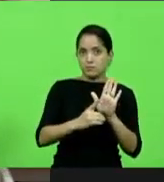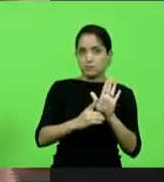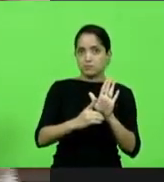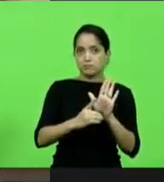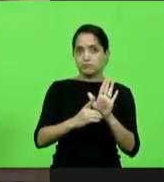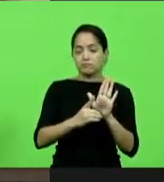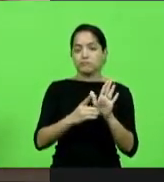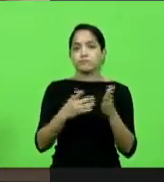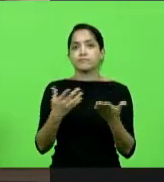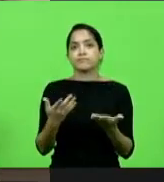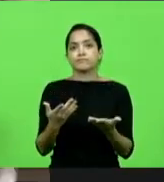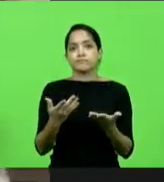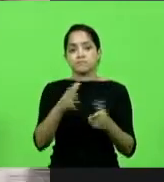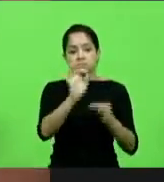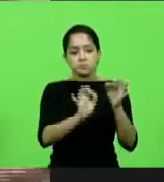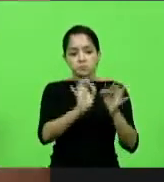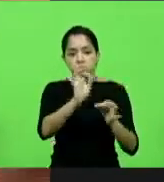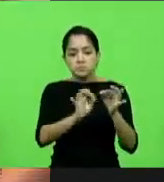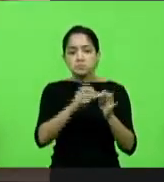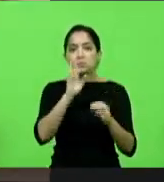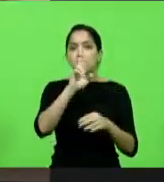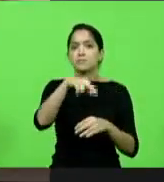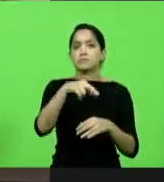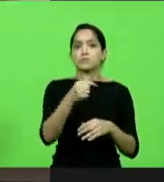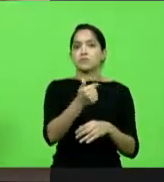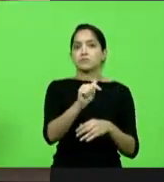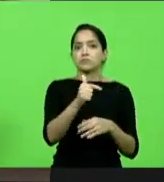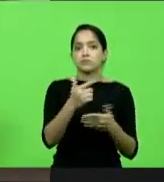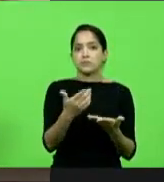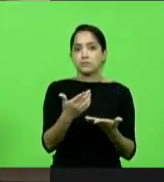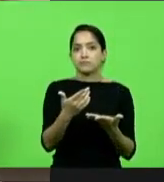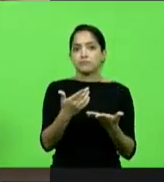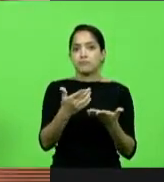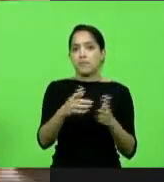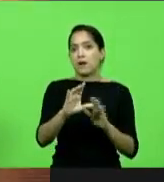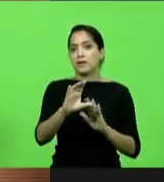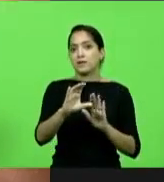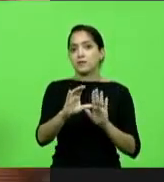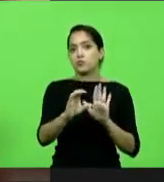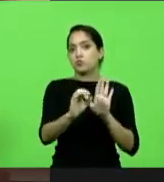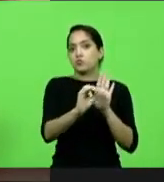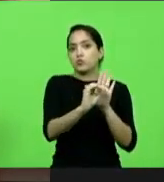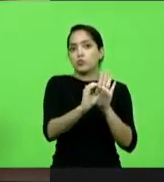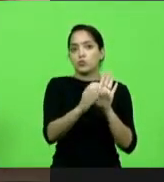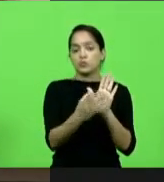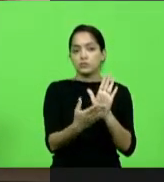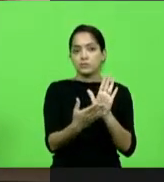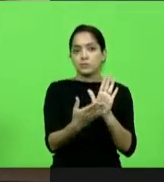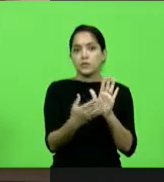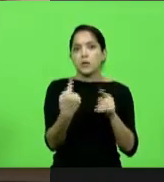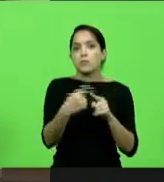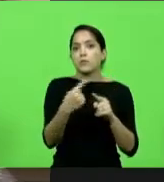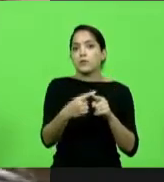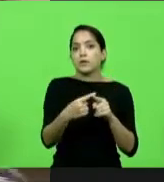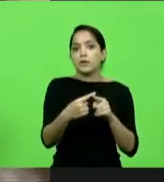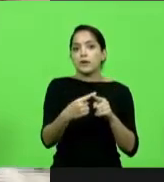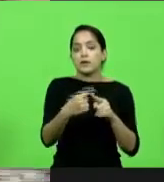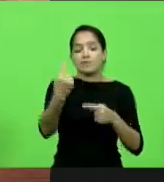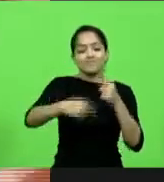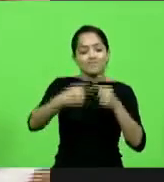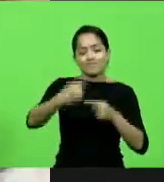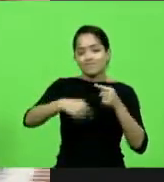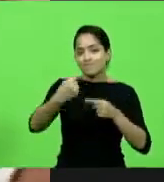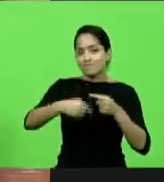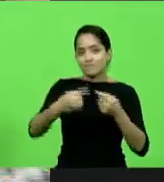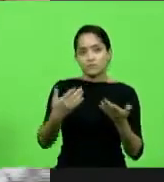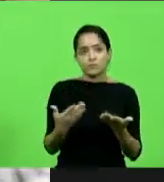jurídica, o decreto fica nulo. Porque a Assembleia não discutiu juridicamente o